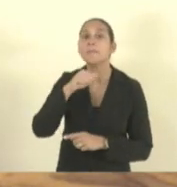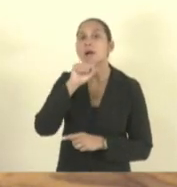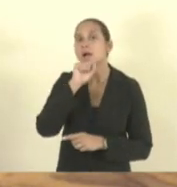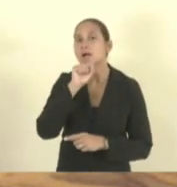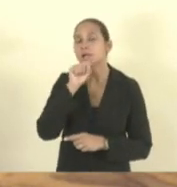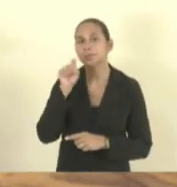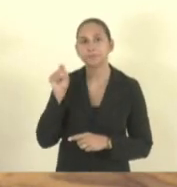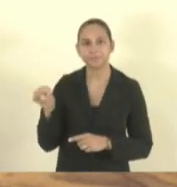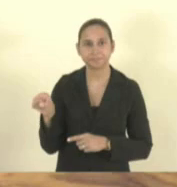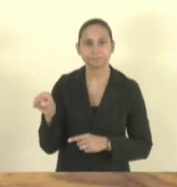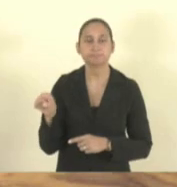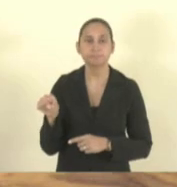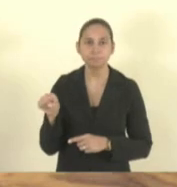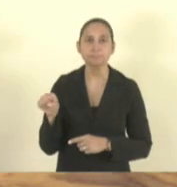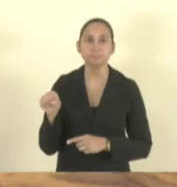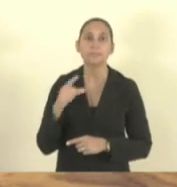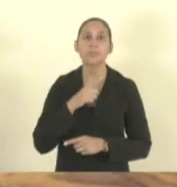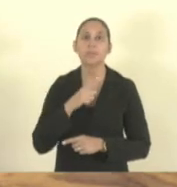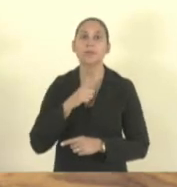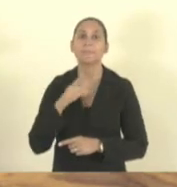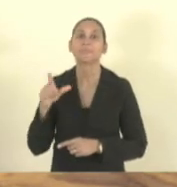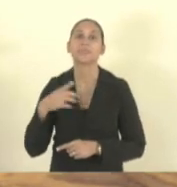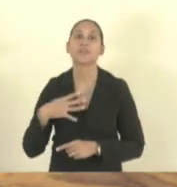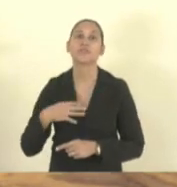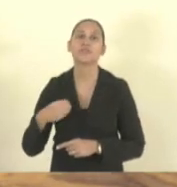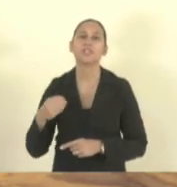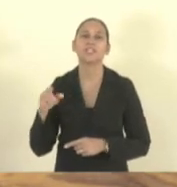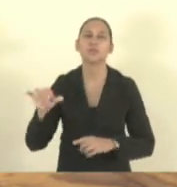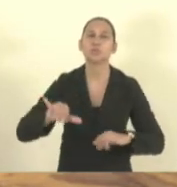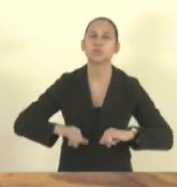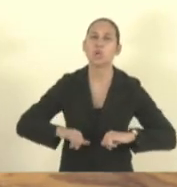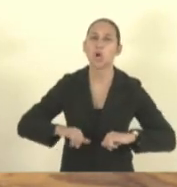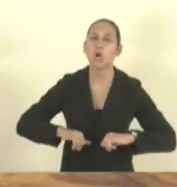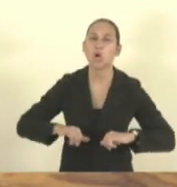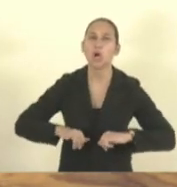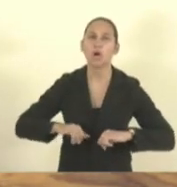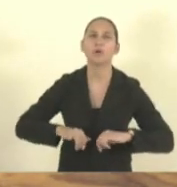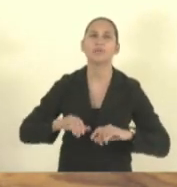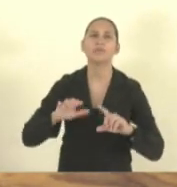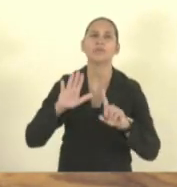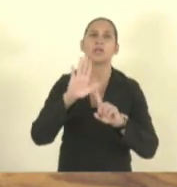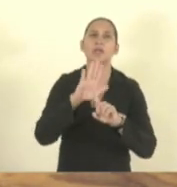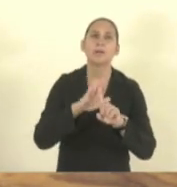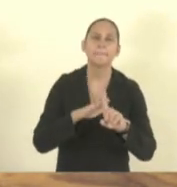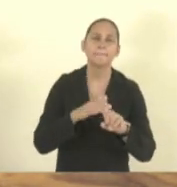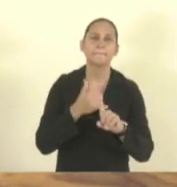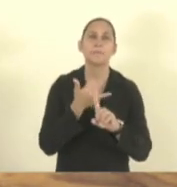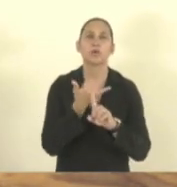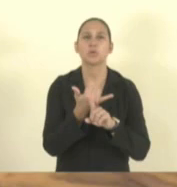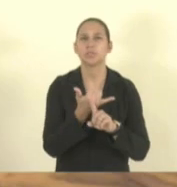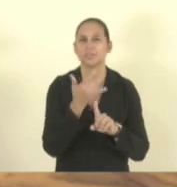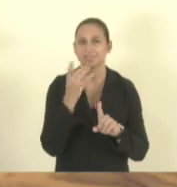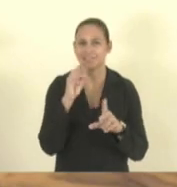quando o filho passa por bullying e nem o professor regente a rede